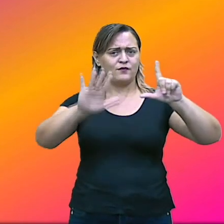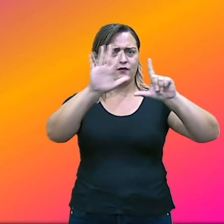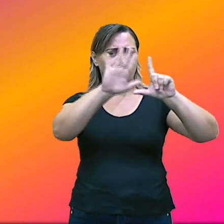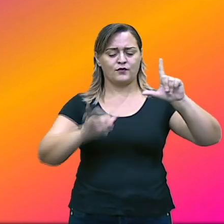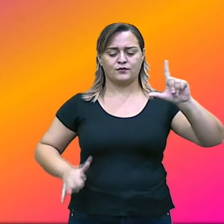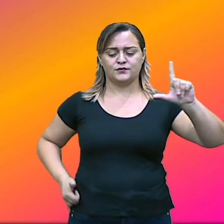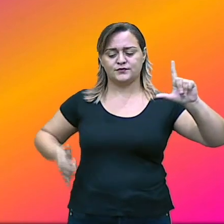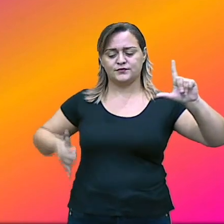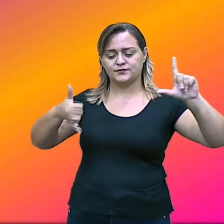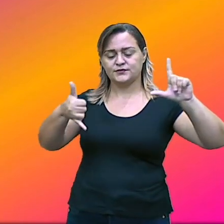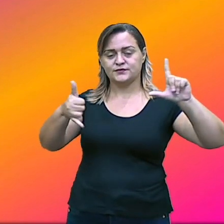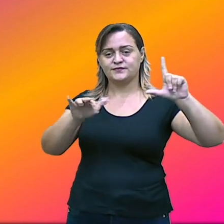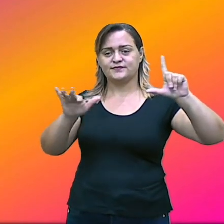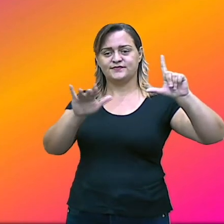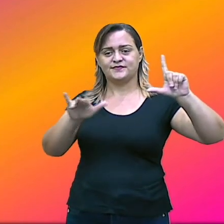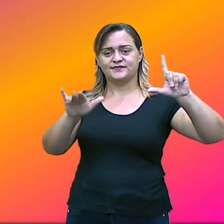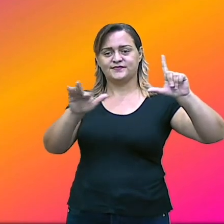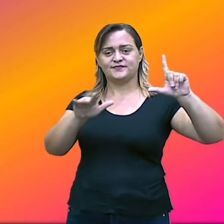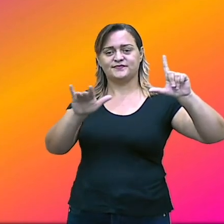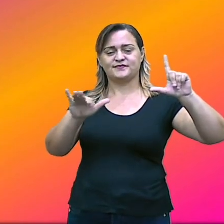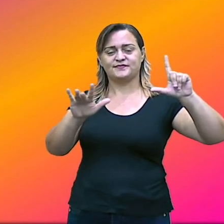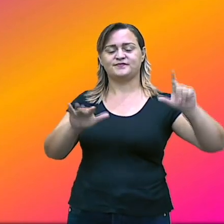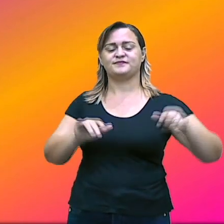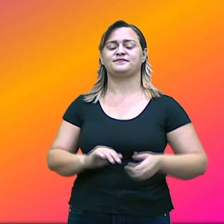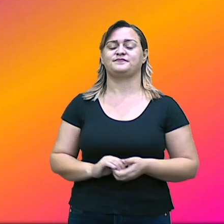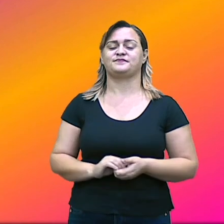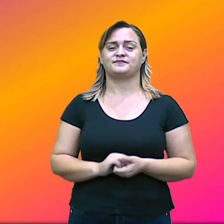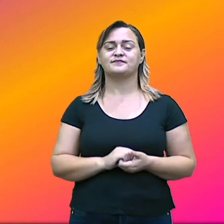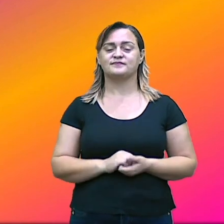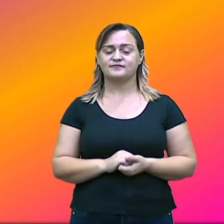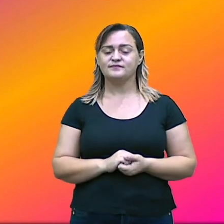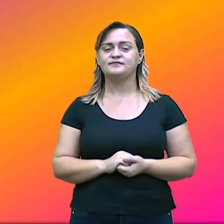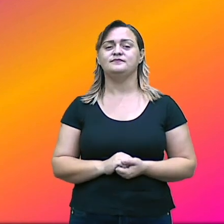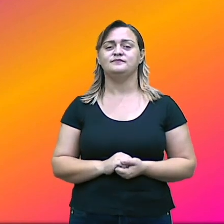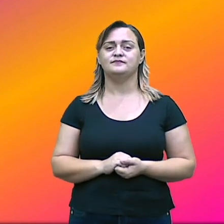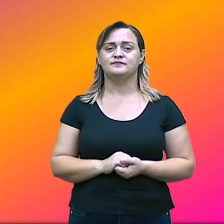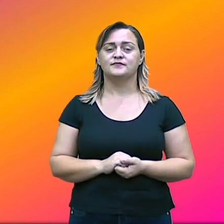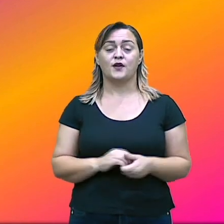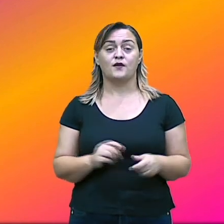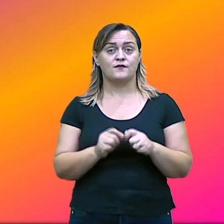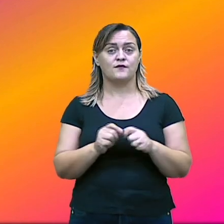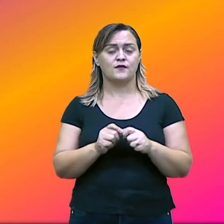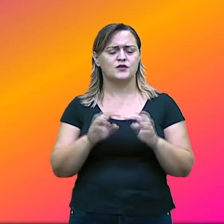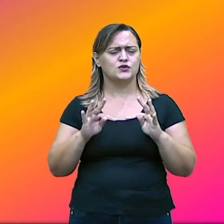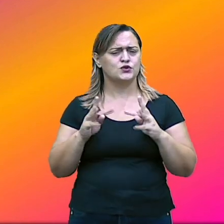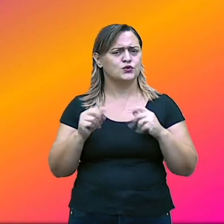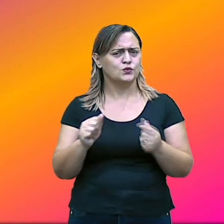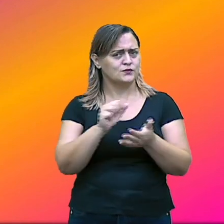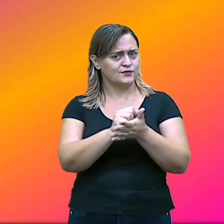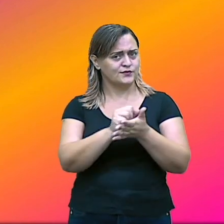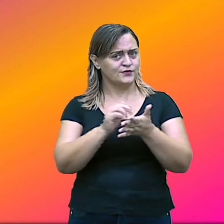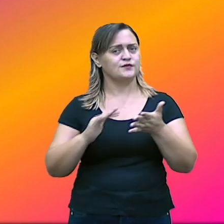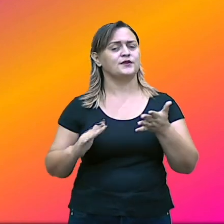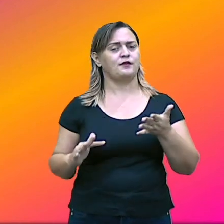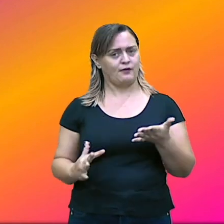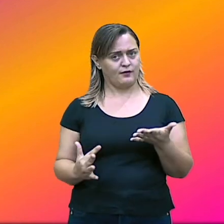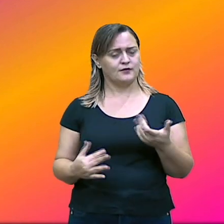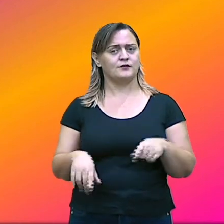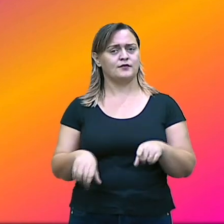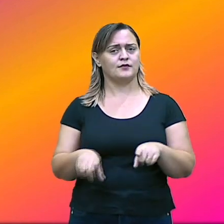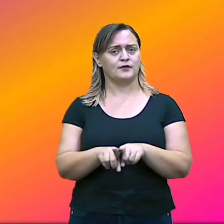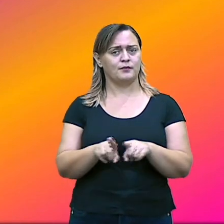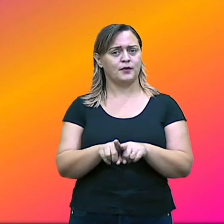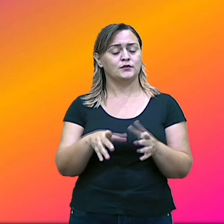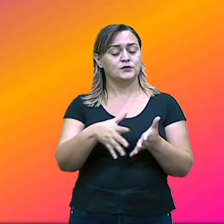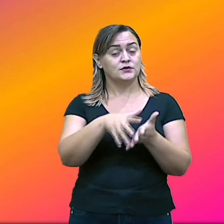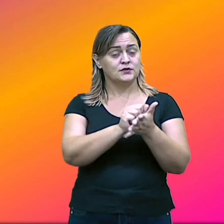aponte a câmera do seu celular, o QR Code, no canto da tela. Não deixem de realizar as atividades. Não se